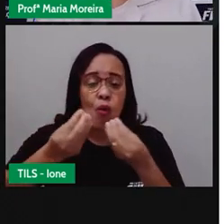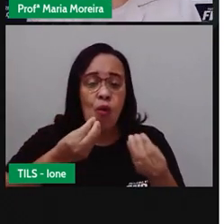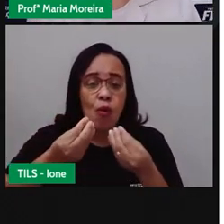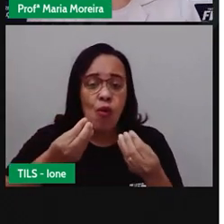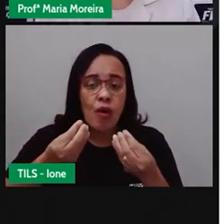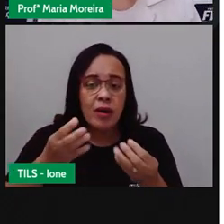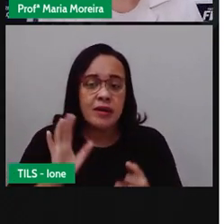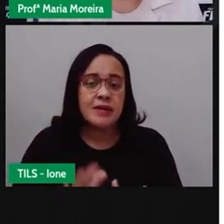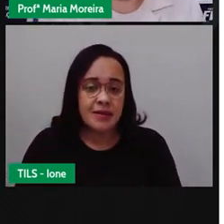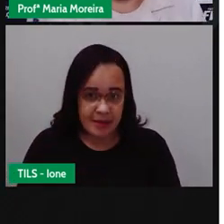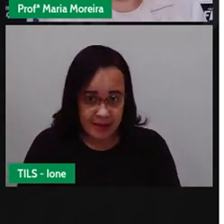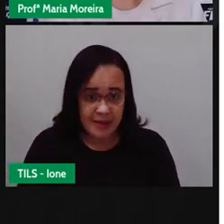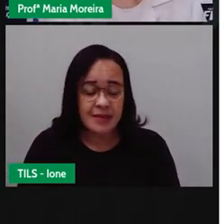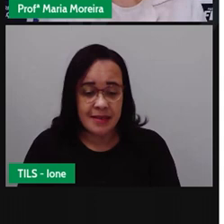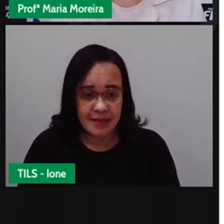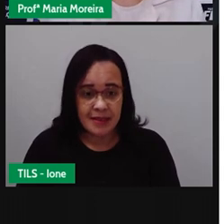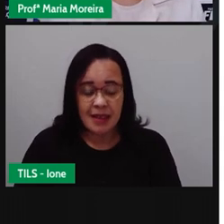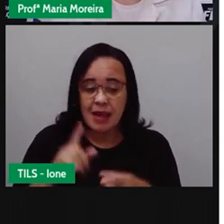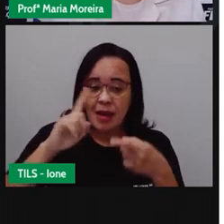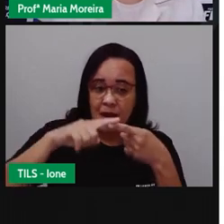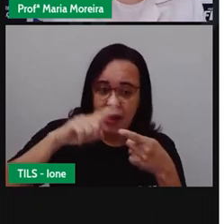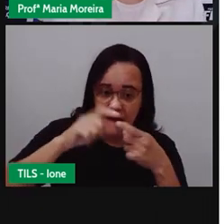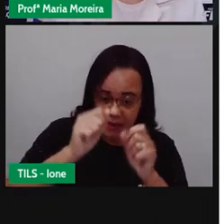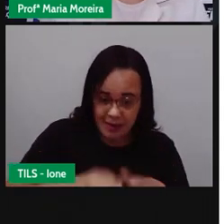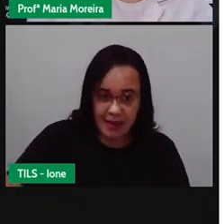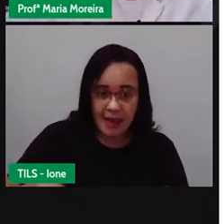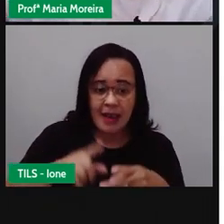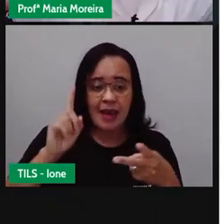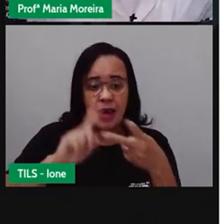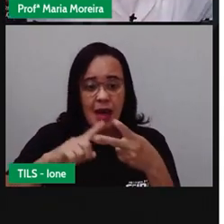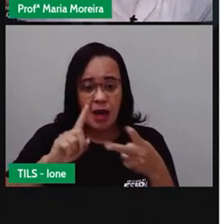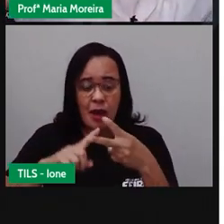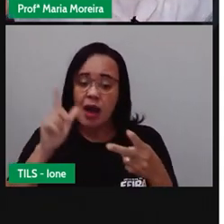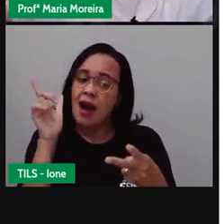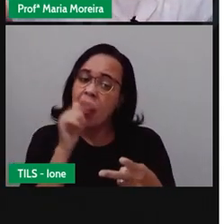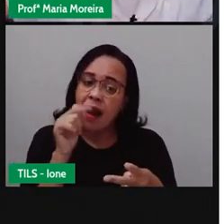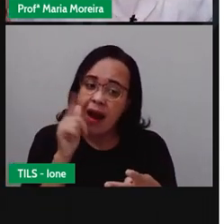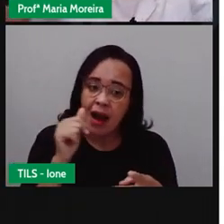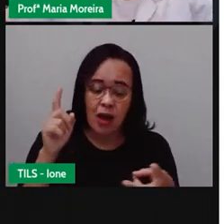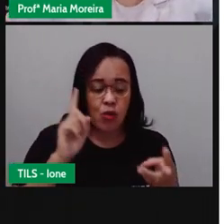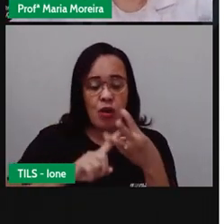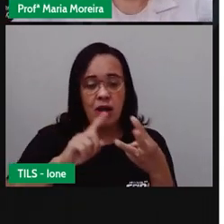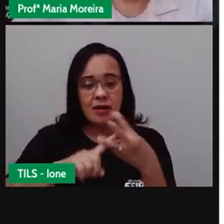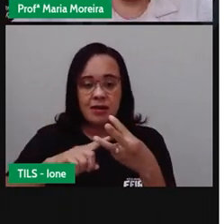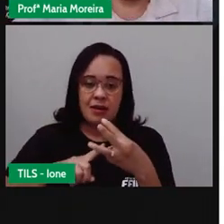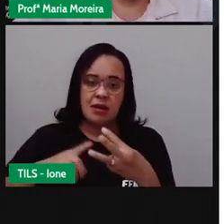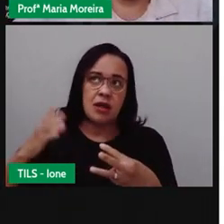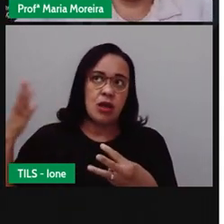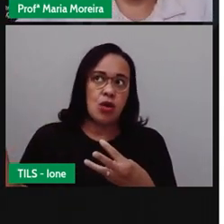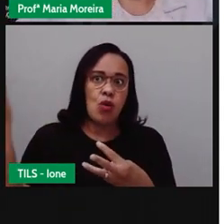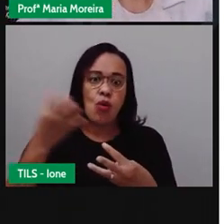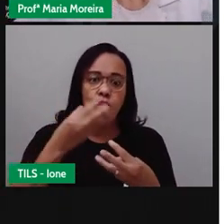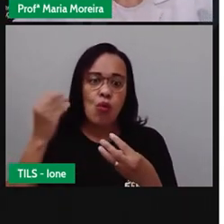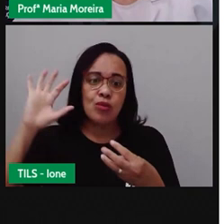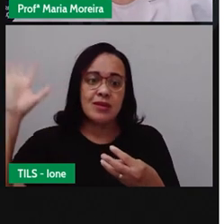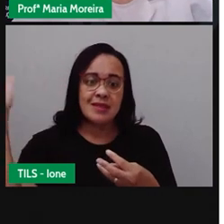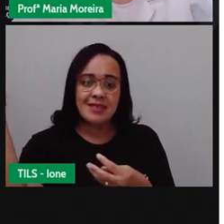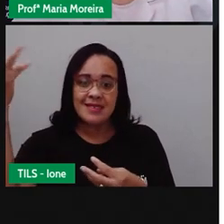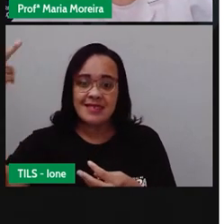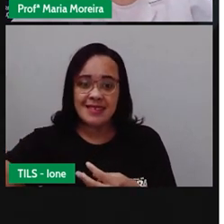aquático é na água, o aéreo vai ser aonde? No? Ah, vamos relembrar aí de quem?